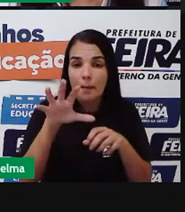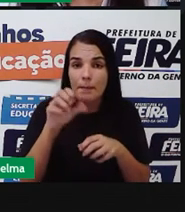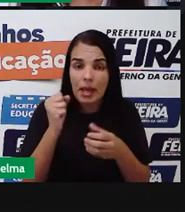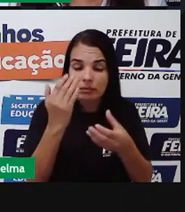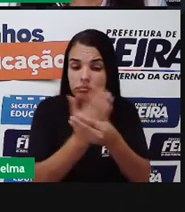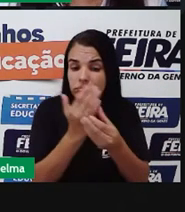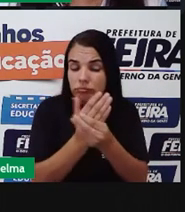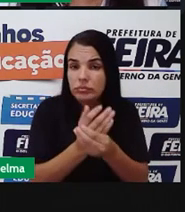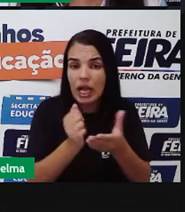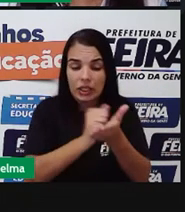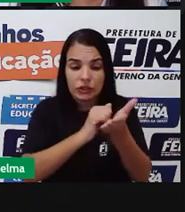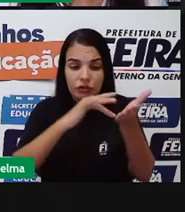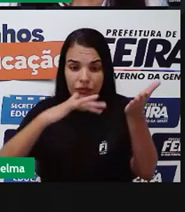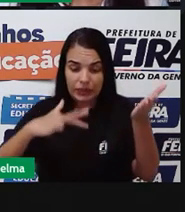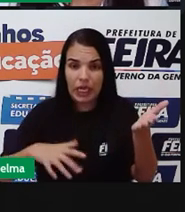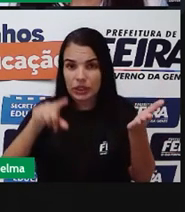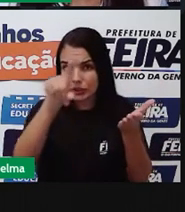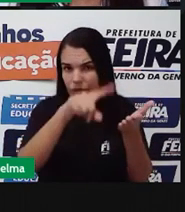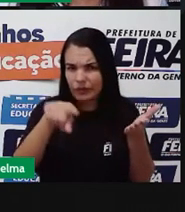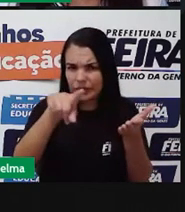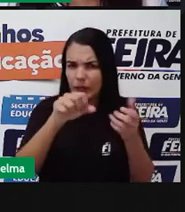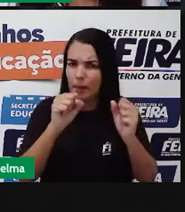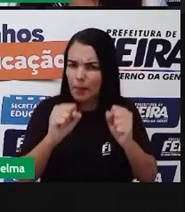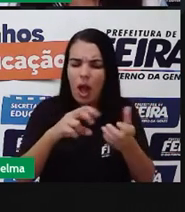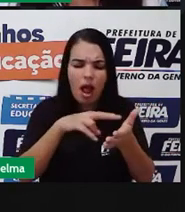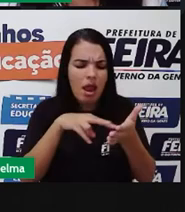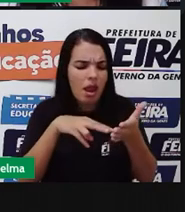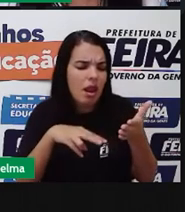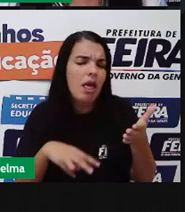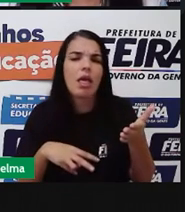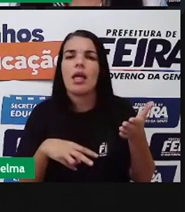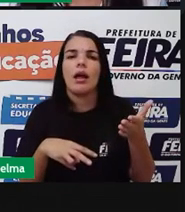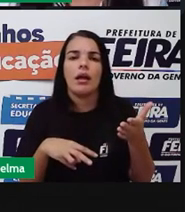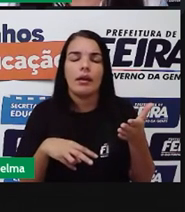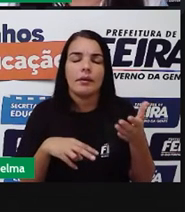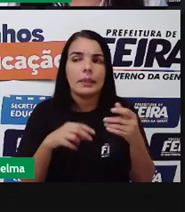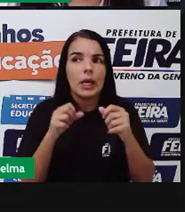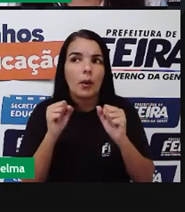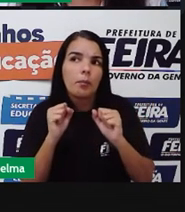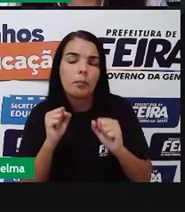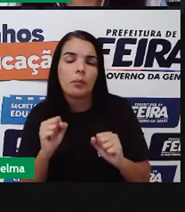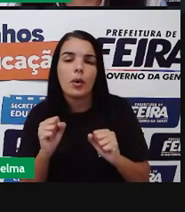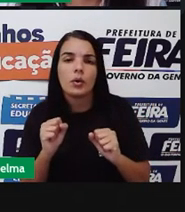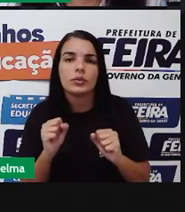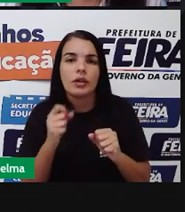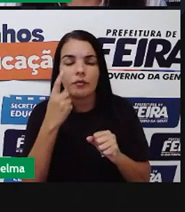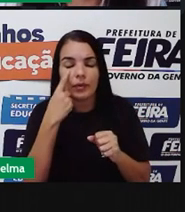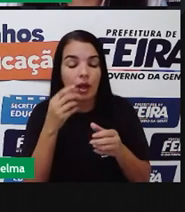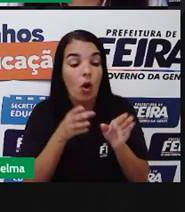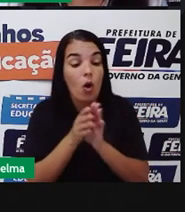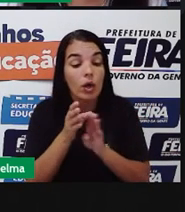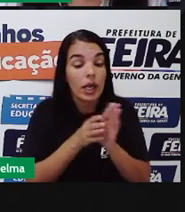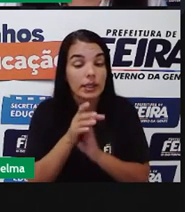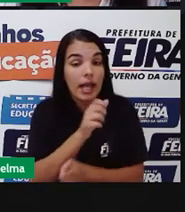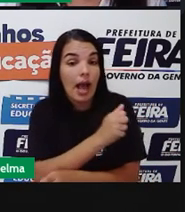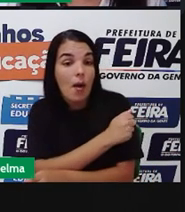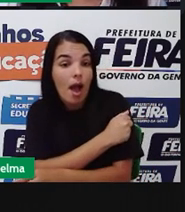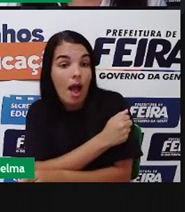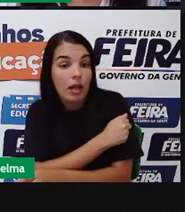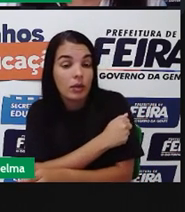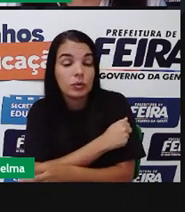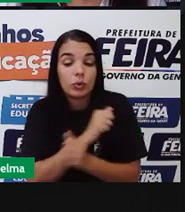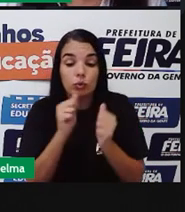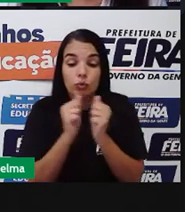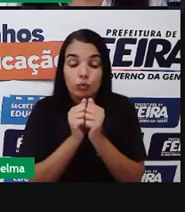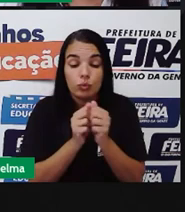lá o bloco de atividades de vocês. Leiam direitinho as atividades, as orientações dos alunos, né? Depois, junto aí